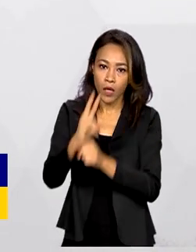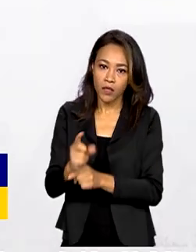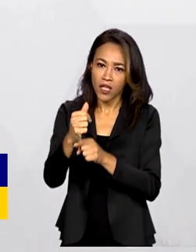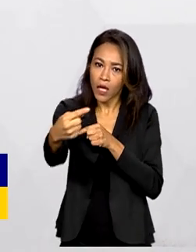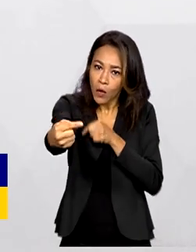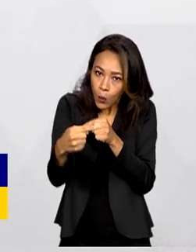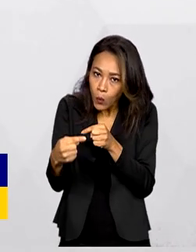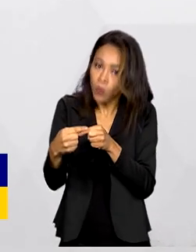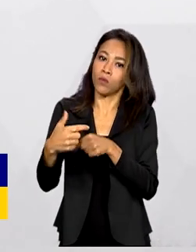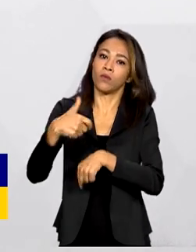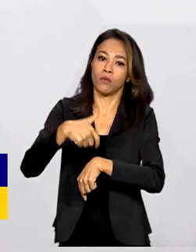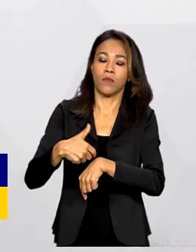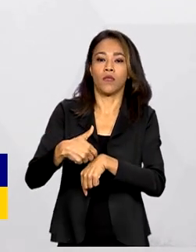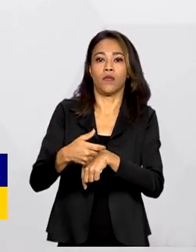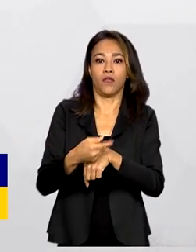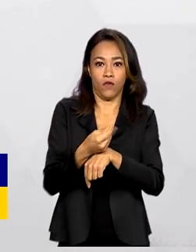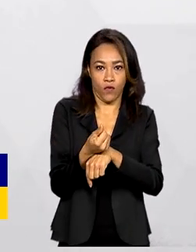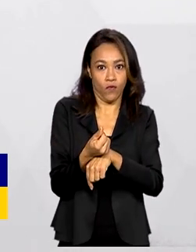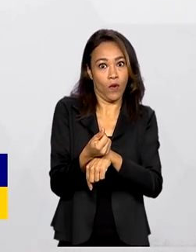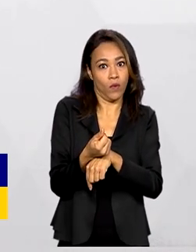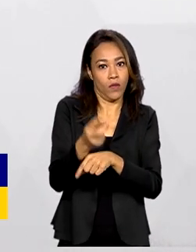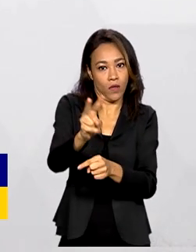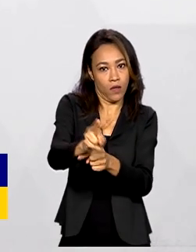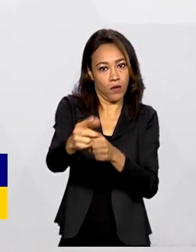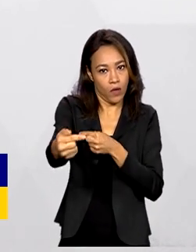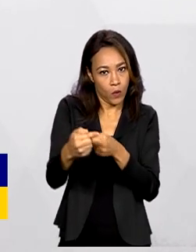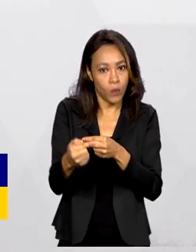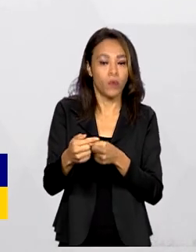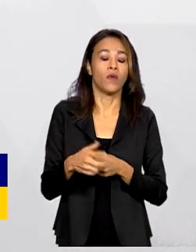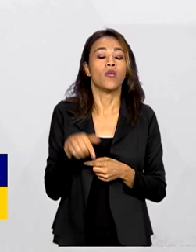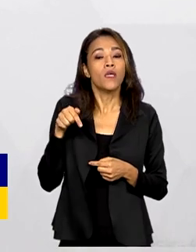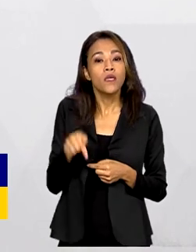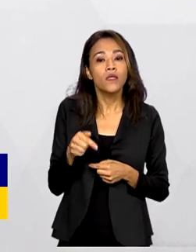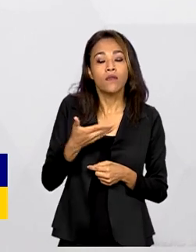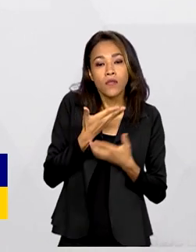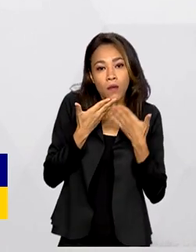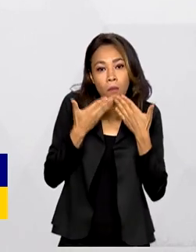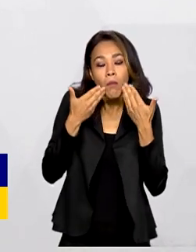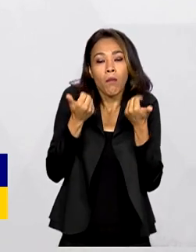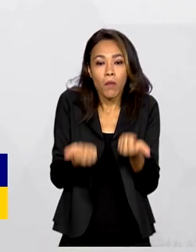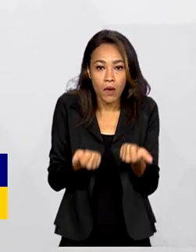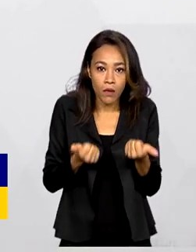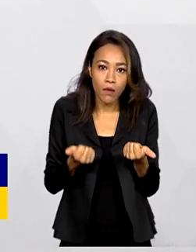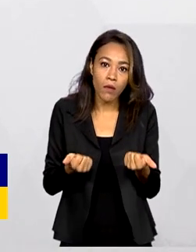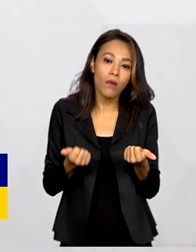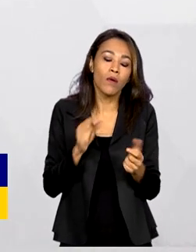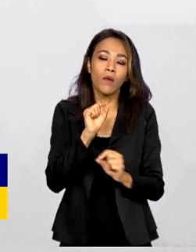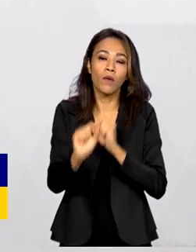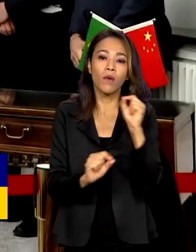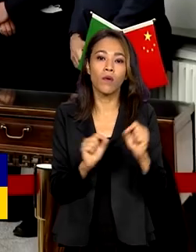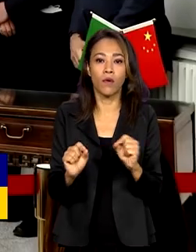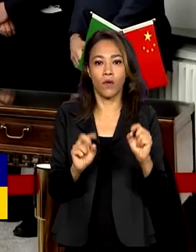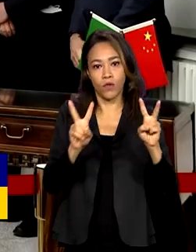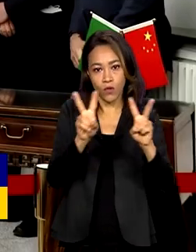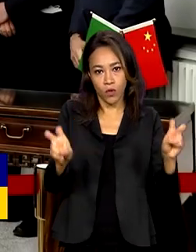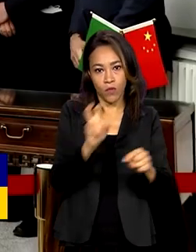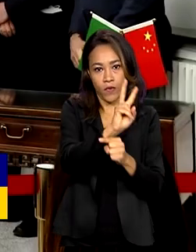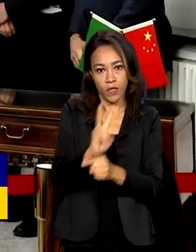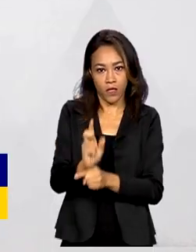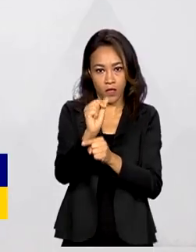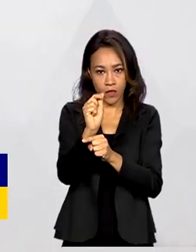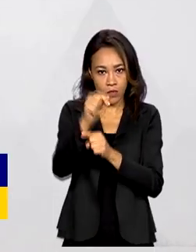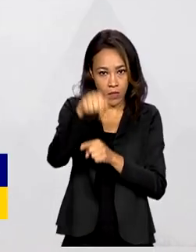prazo. É uma parceria muito importante, acho que melhora bastante as nossas condições de financiamento para este ano. No país